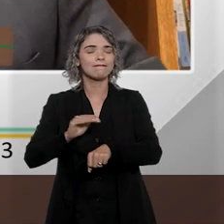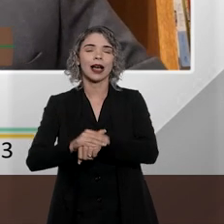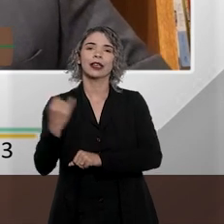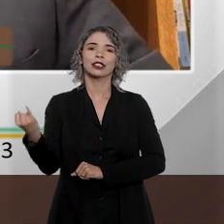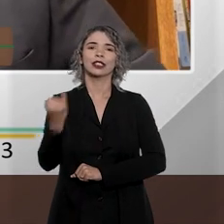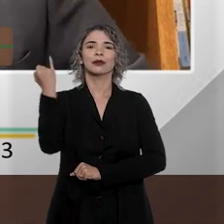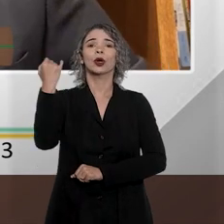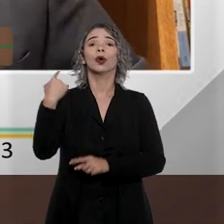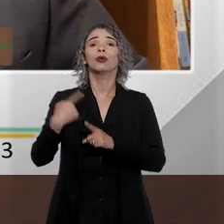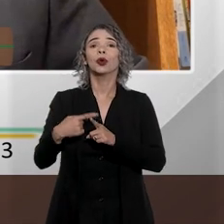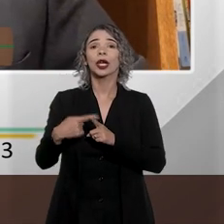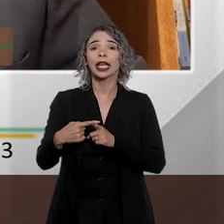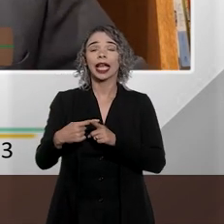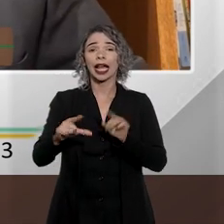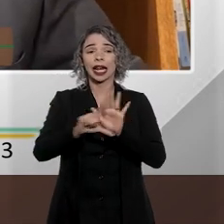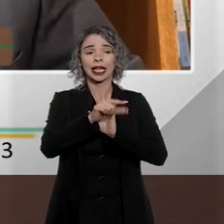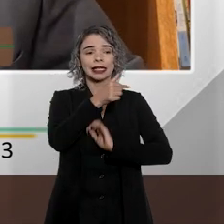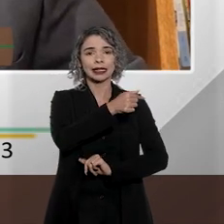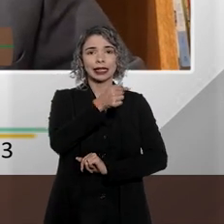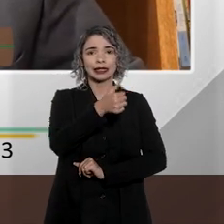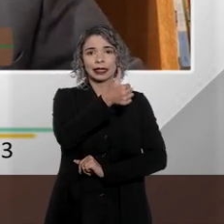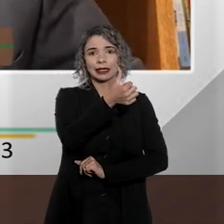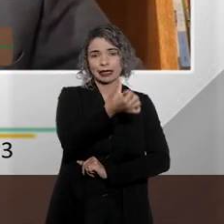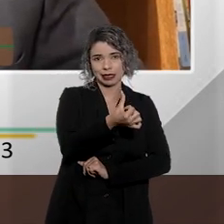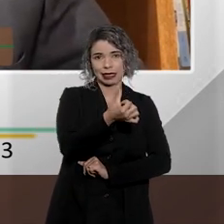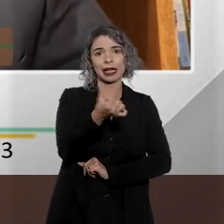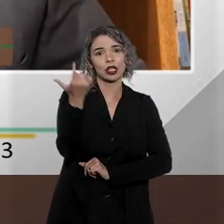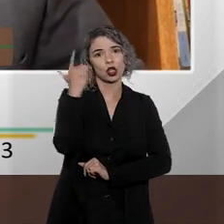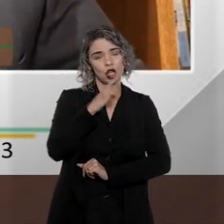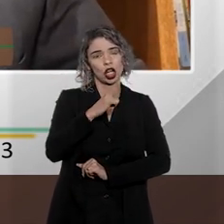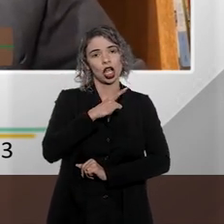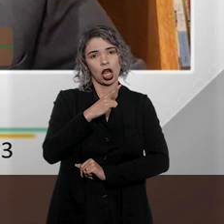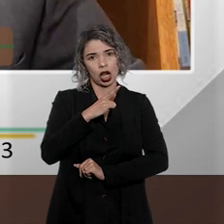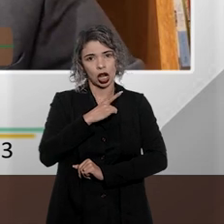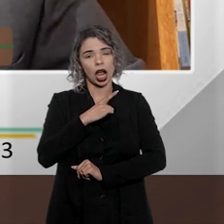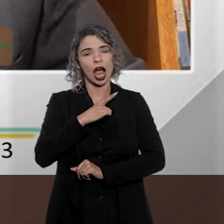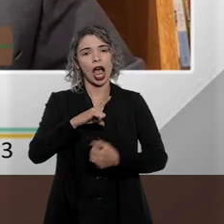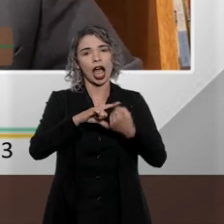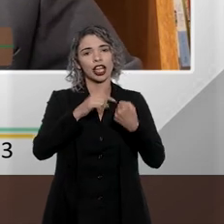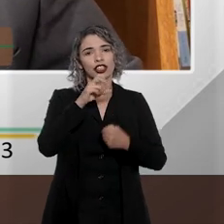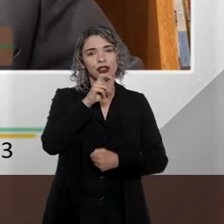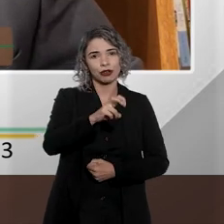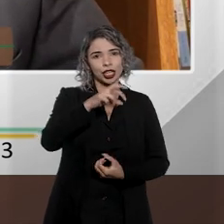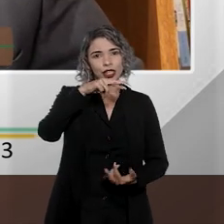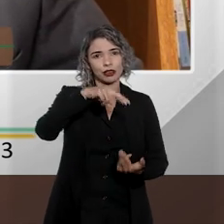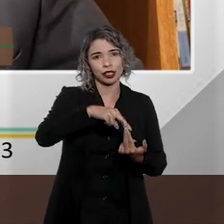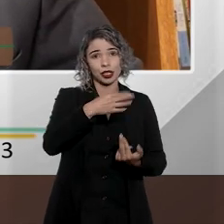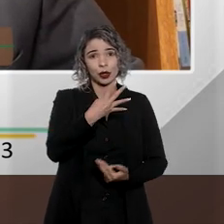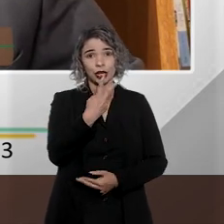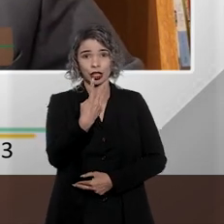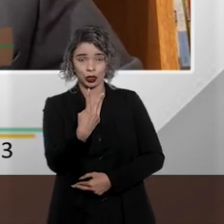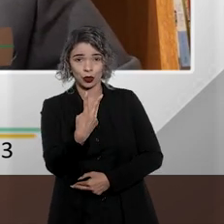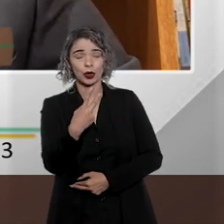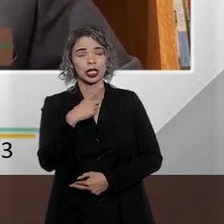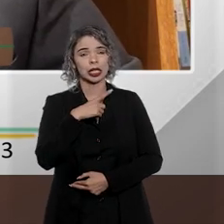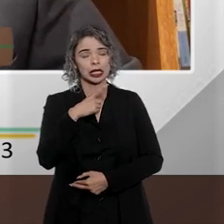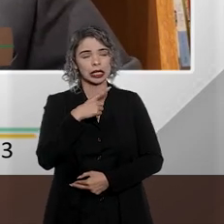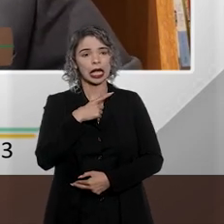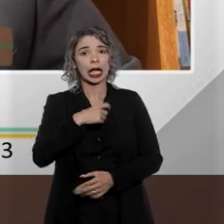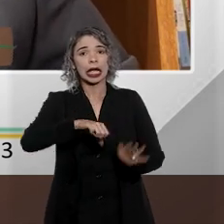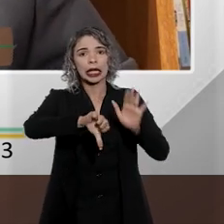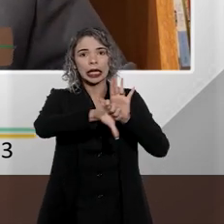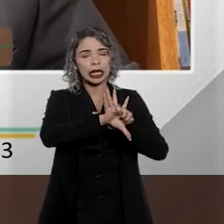emblemática? Porque a 7.716, a pretexto de regulamentar o artigo 5, inciso 42, que diz que o racismo é crime afiançado e